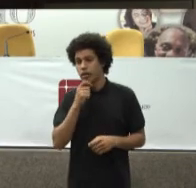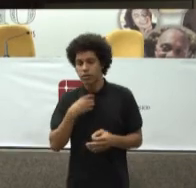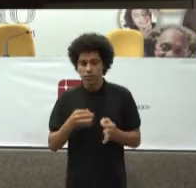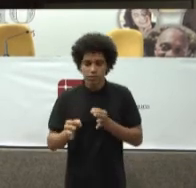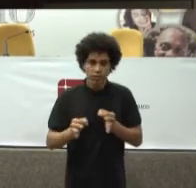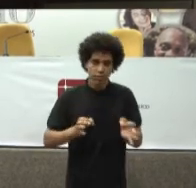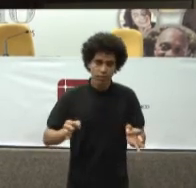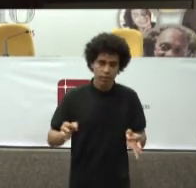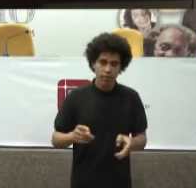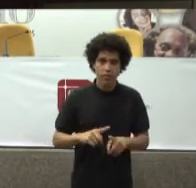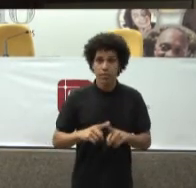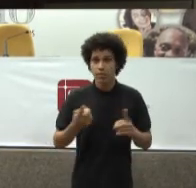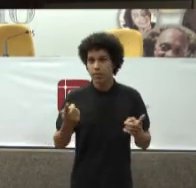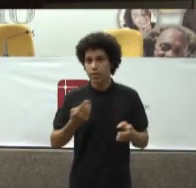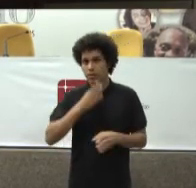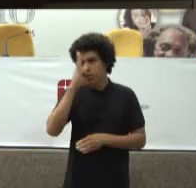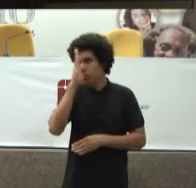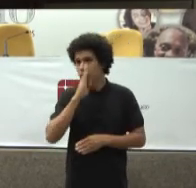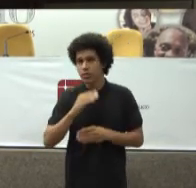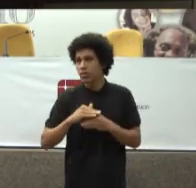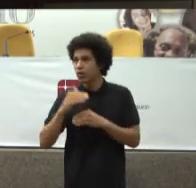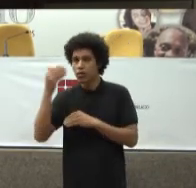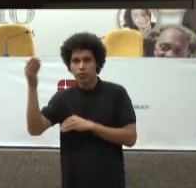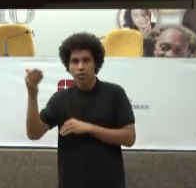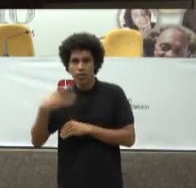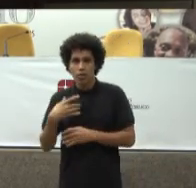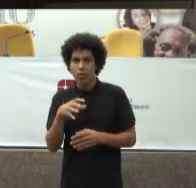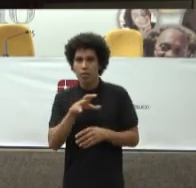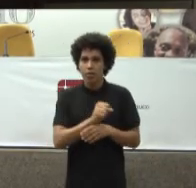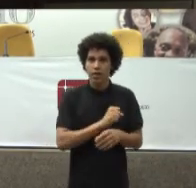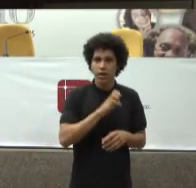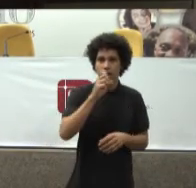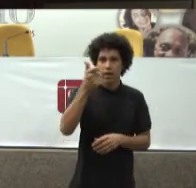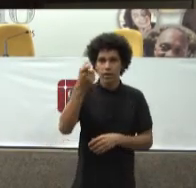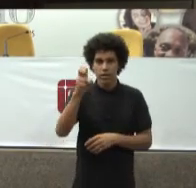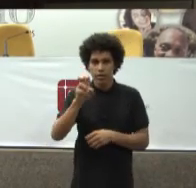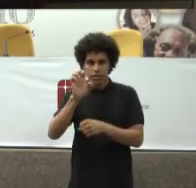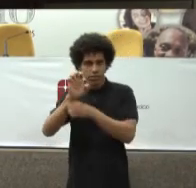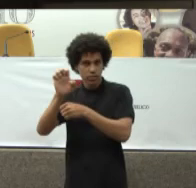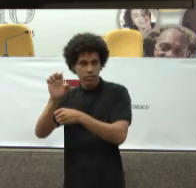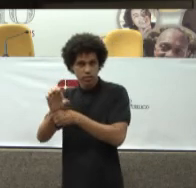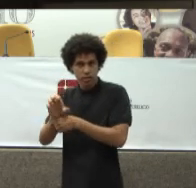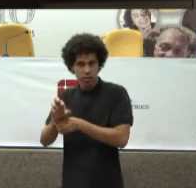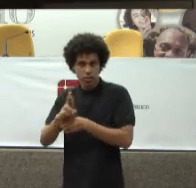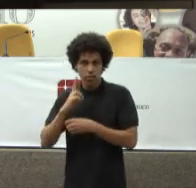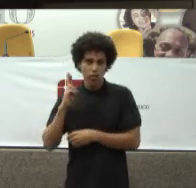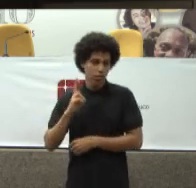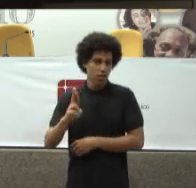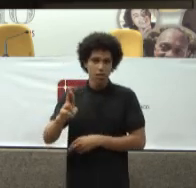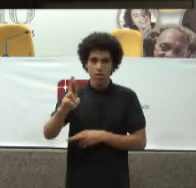Mas Brasil afora Eu peguei estados representativos do Brasil E estudos acadêmicos